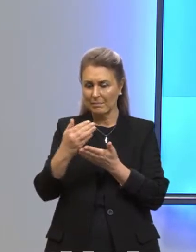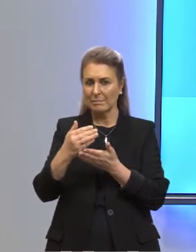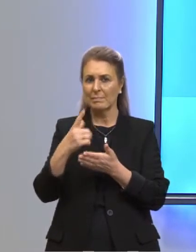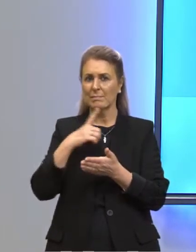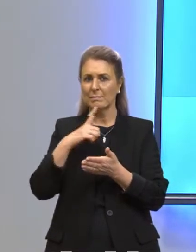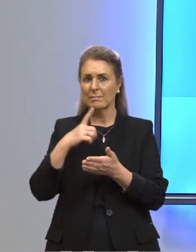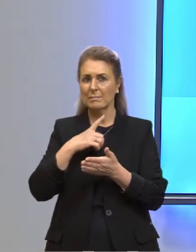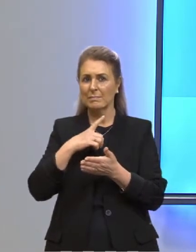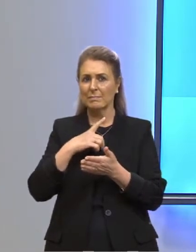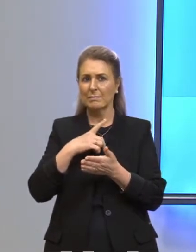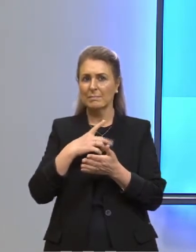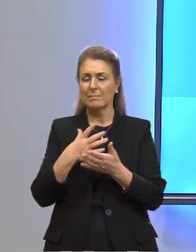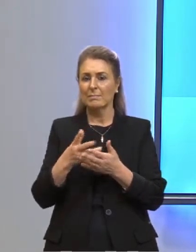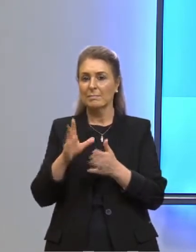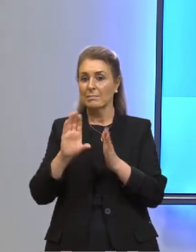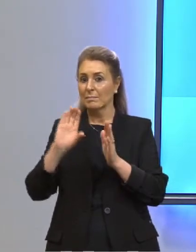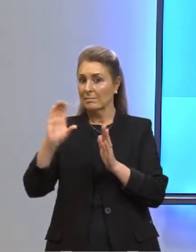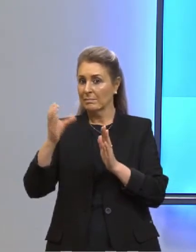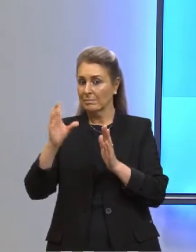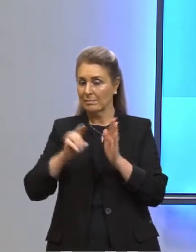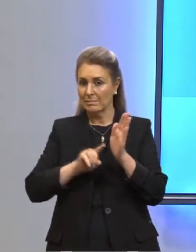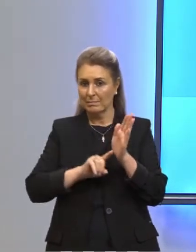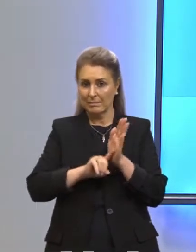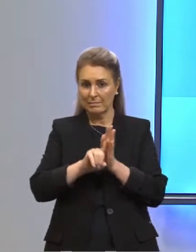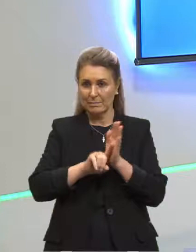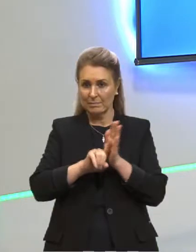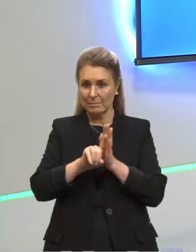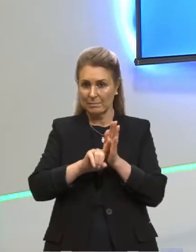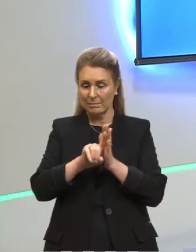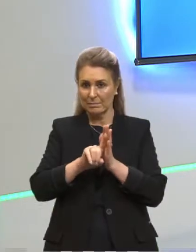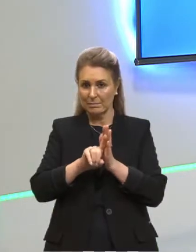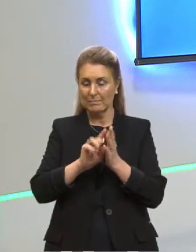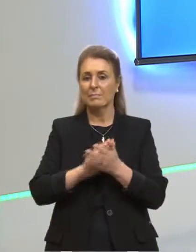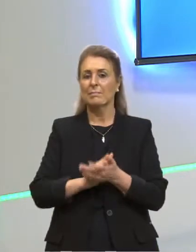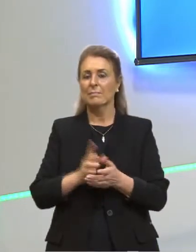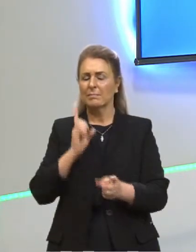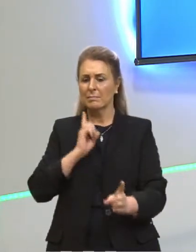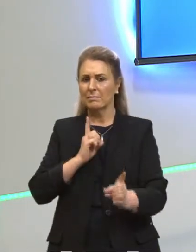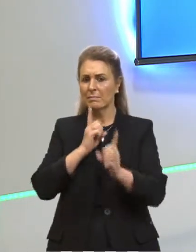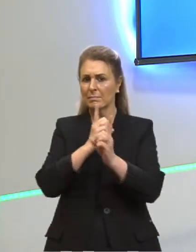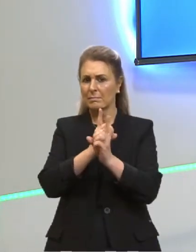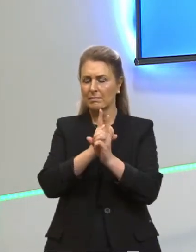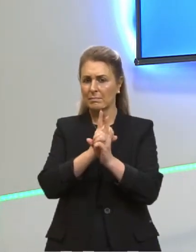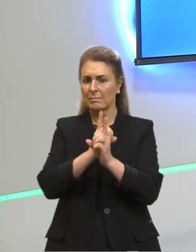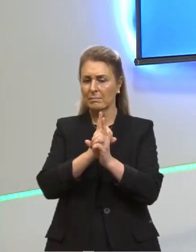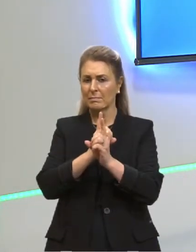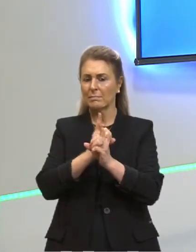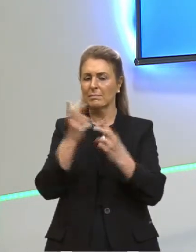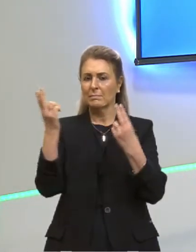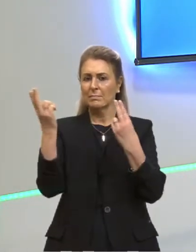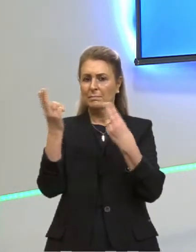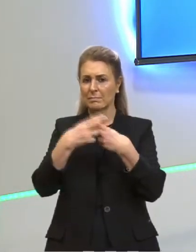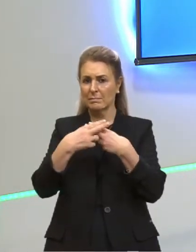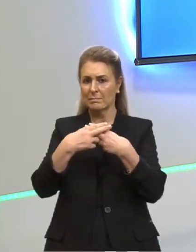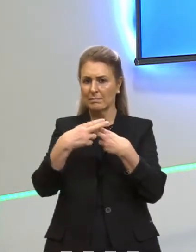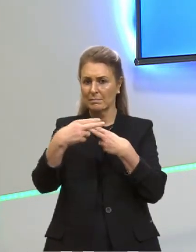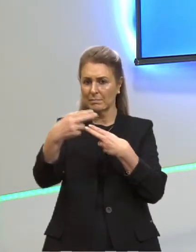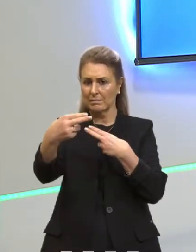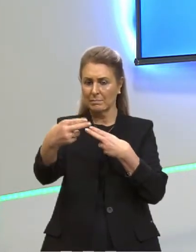grande Kirchhoff, um cientista, que ele já descobre a radiação do corpo negro.